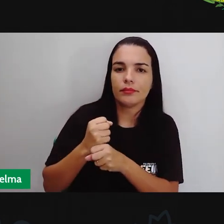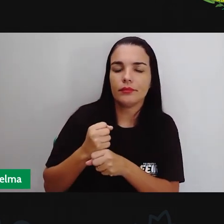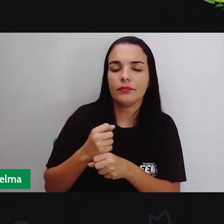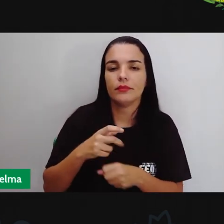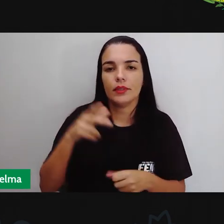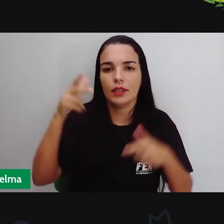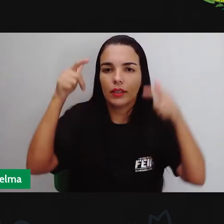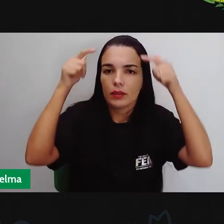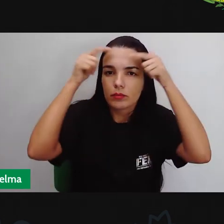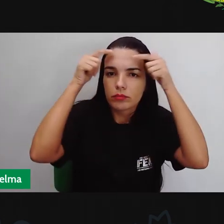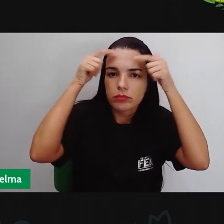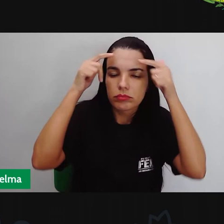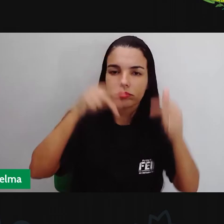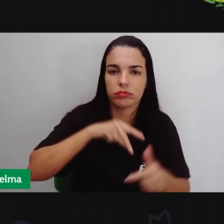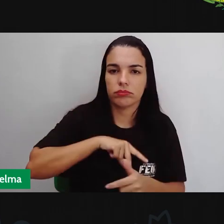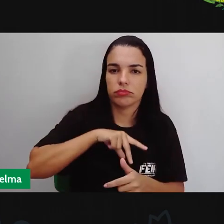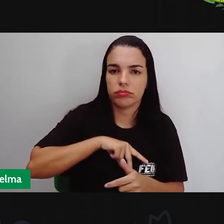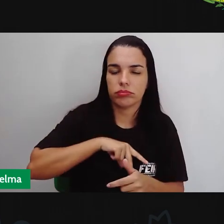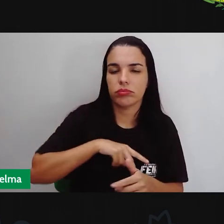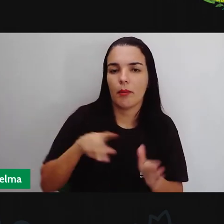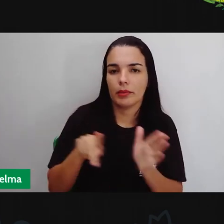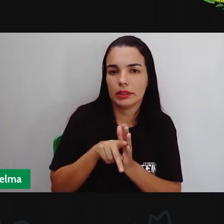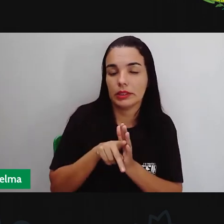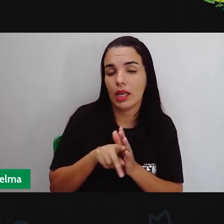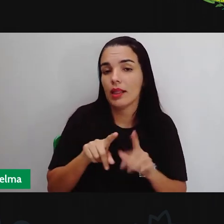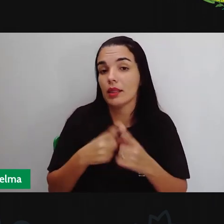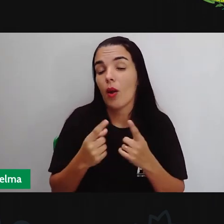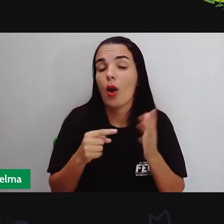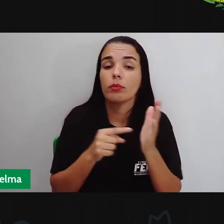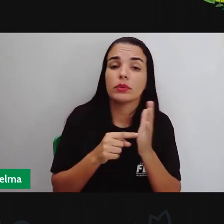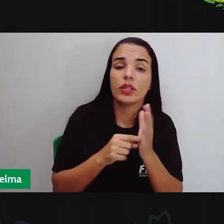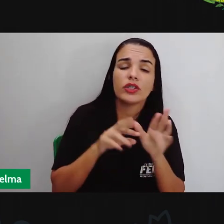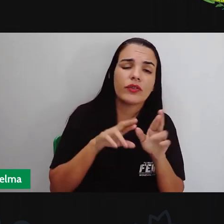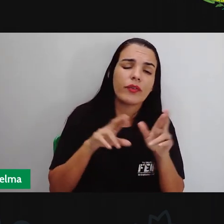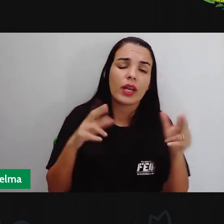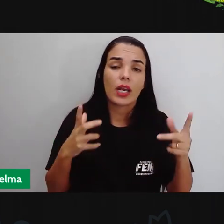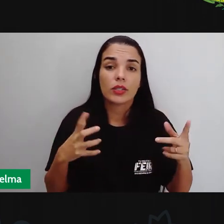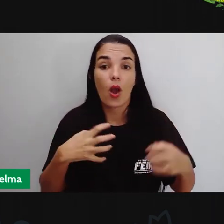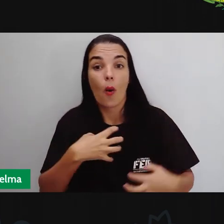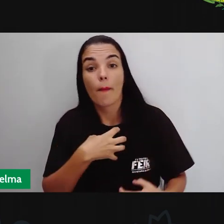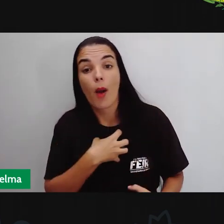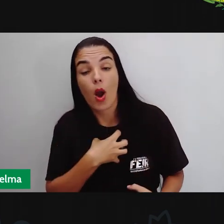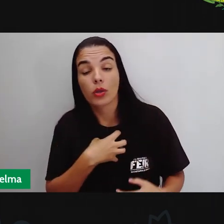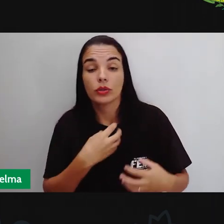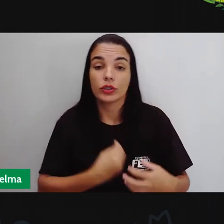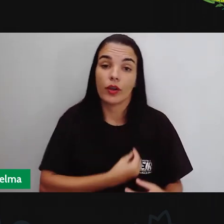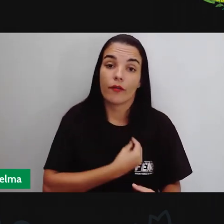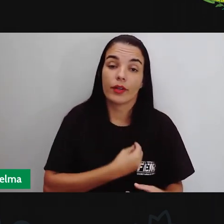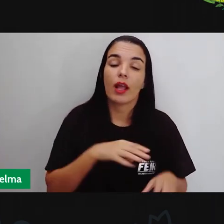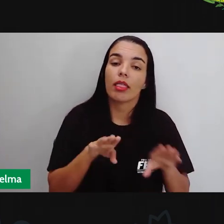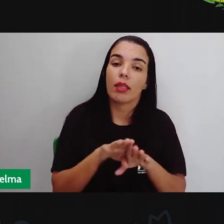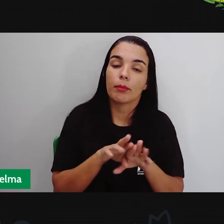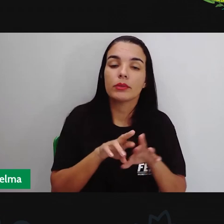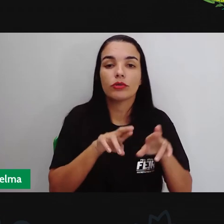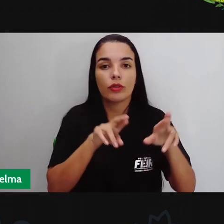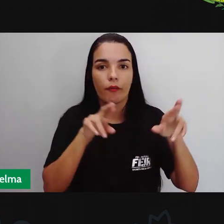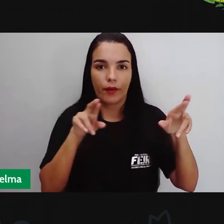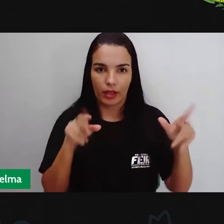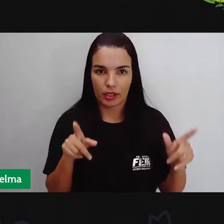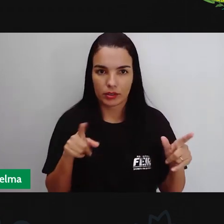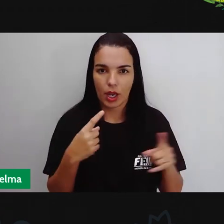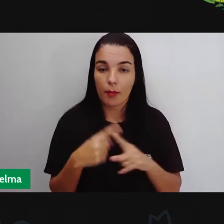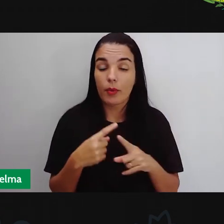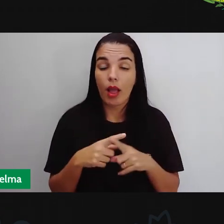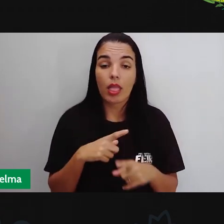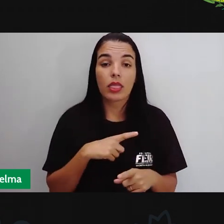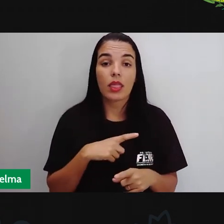até o período de hoje, os objetivos eram diferentes, o modo de vida deles também era diferente, uma vez que havia naquela